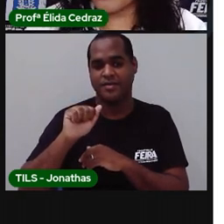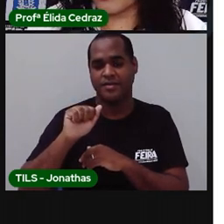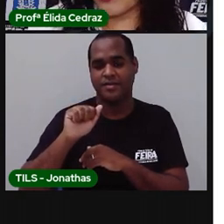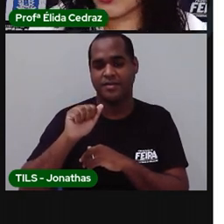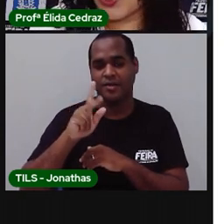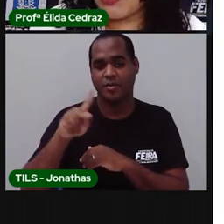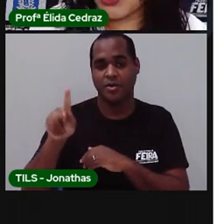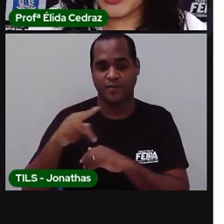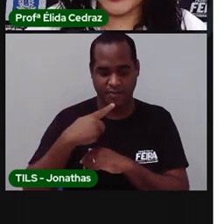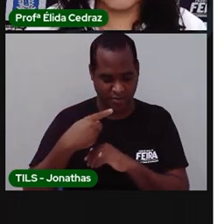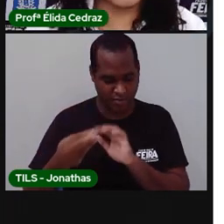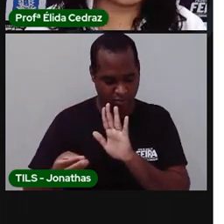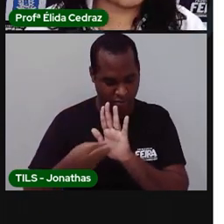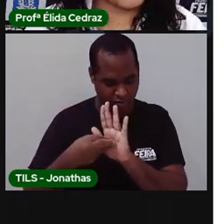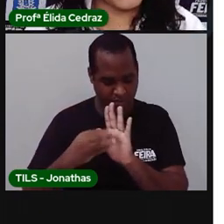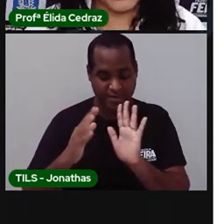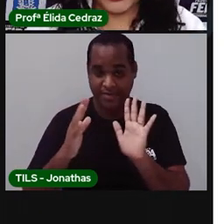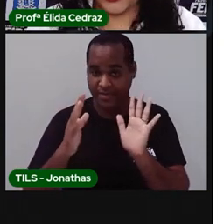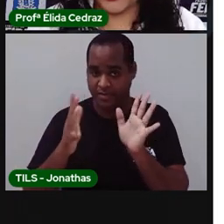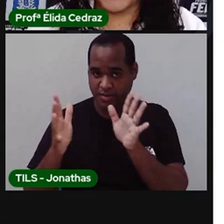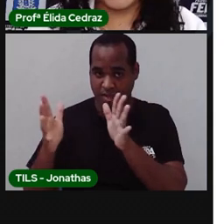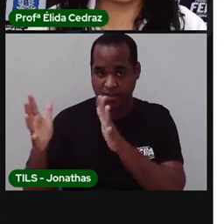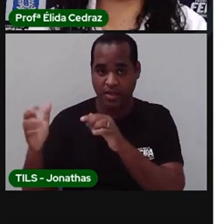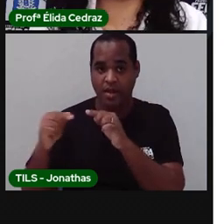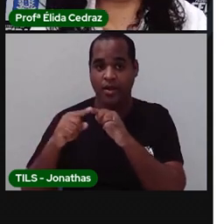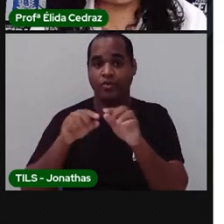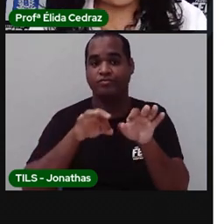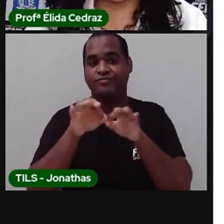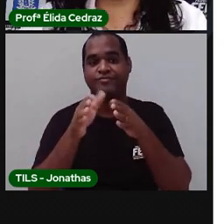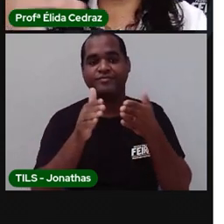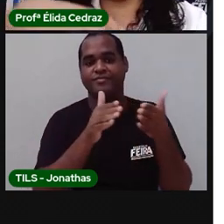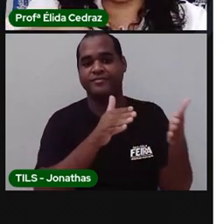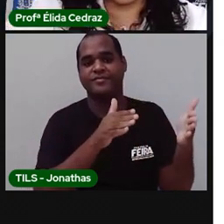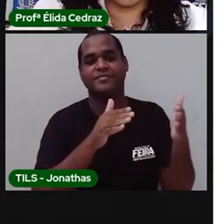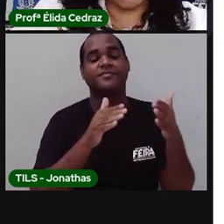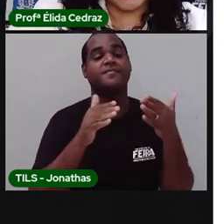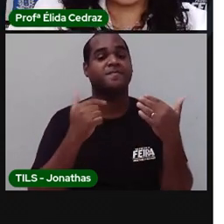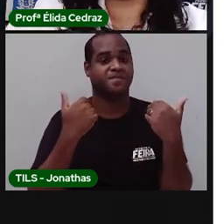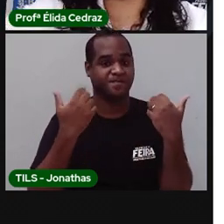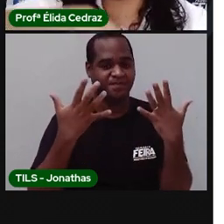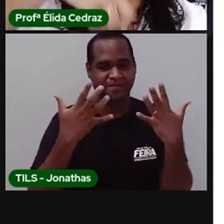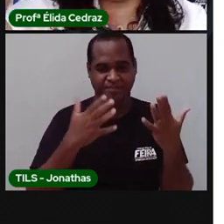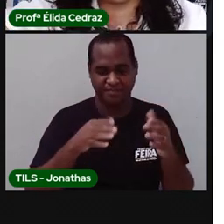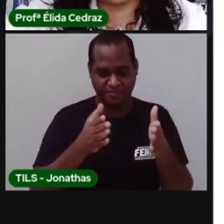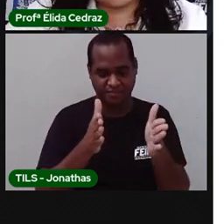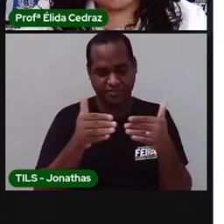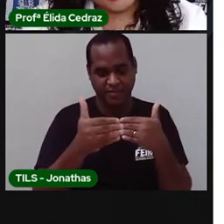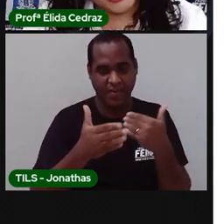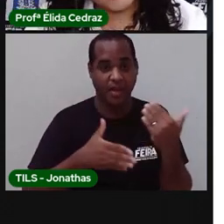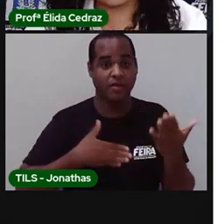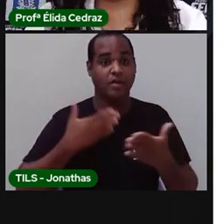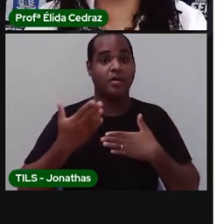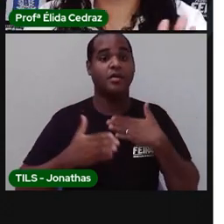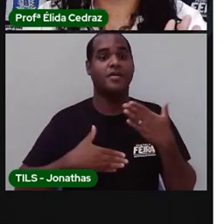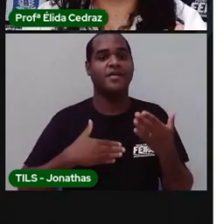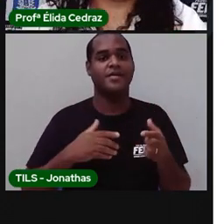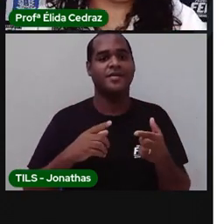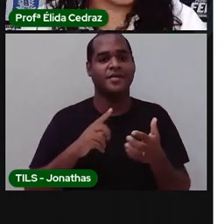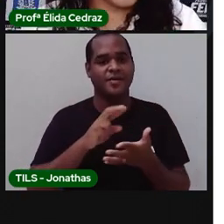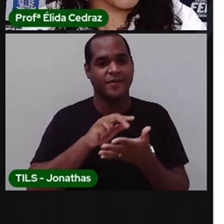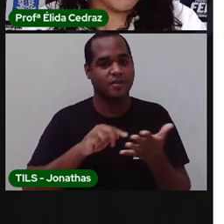A Pró colocou os objetos fora de ordem. Lembra do dia da caixa surpresa que a Pró foi tirando os objetos?